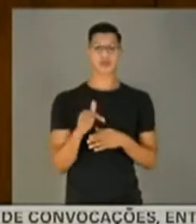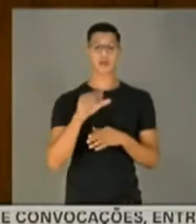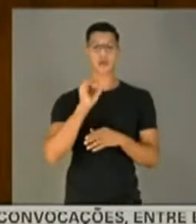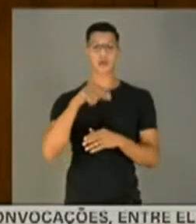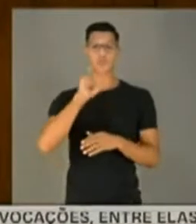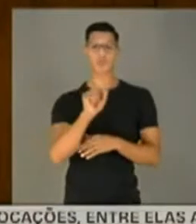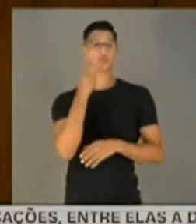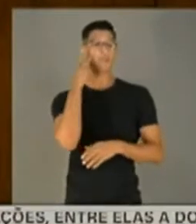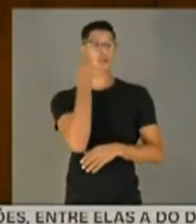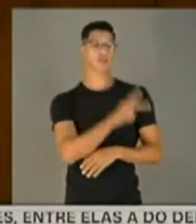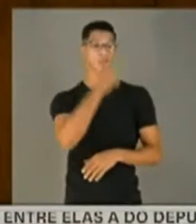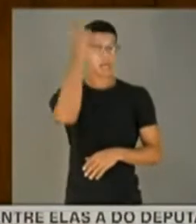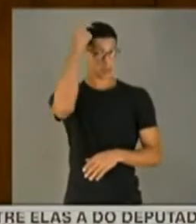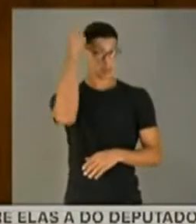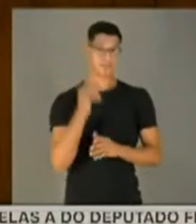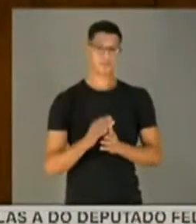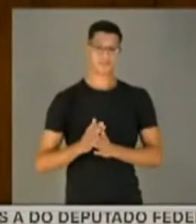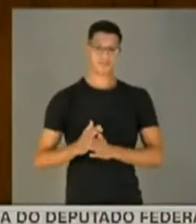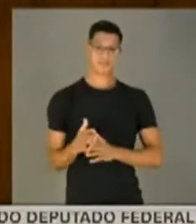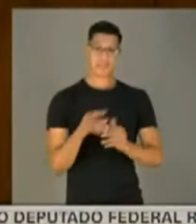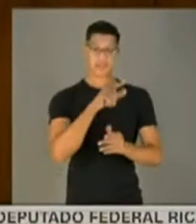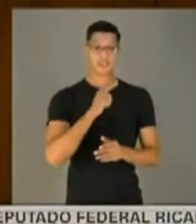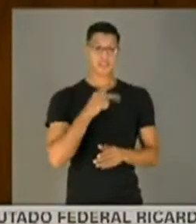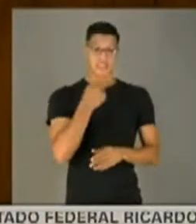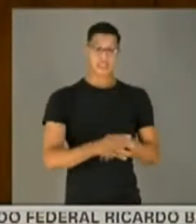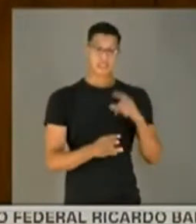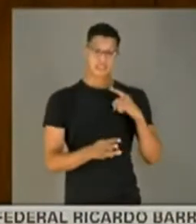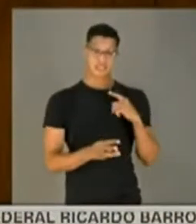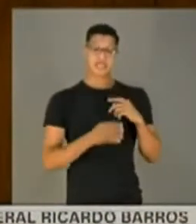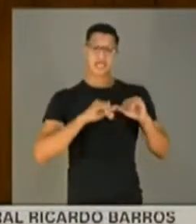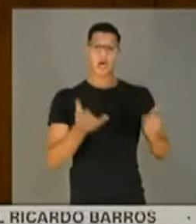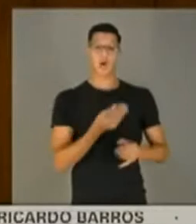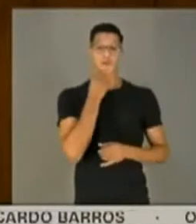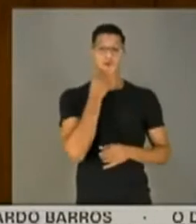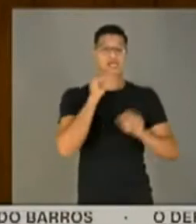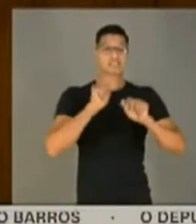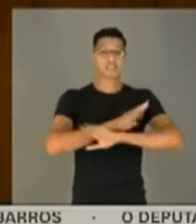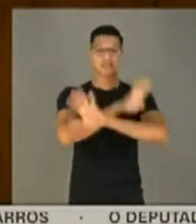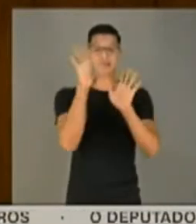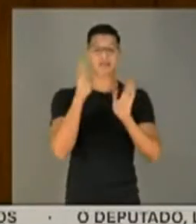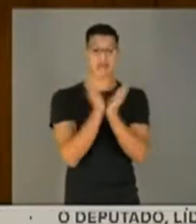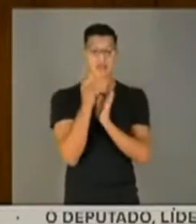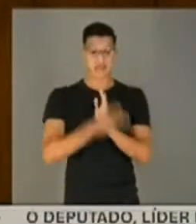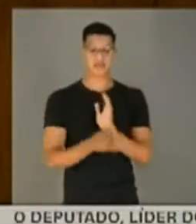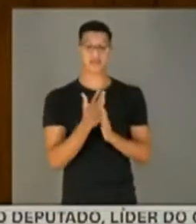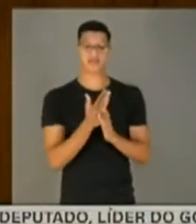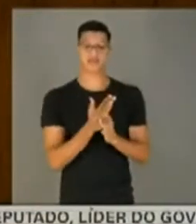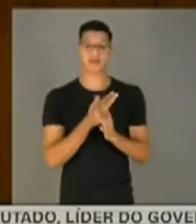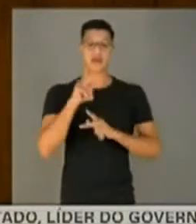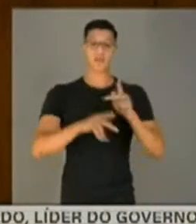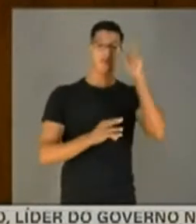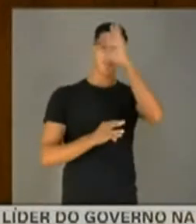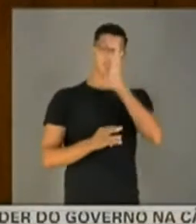para a sua culpabilidade. O senhor tem aqui a chance de esclarecer a essa comissão, ao povo